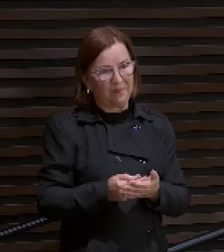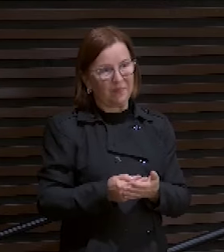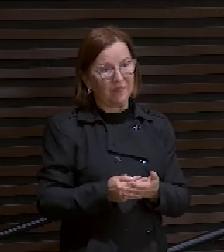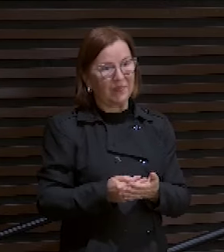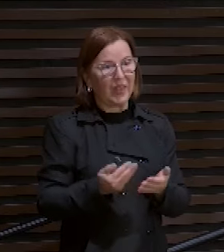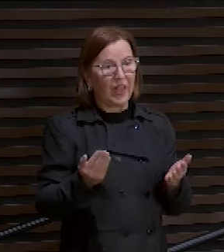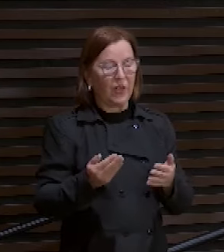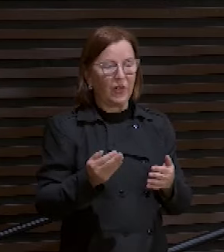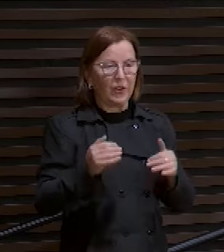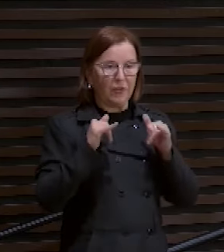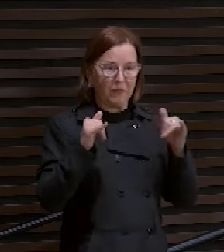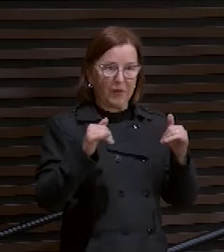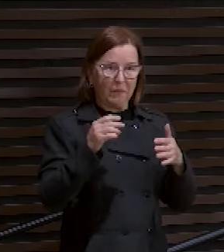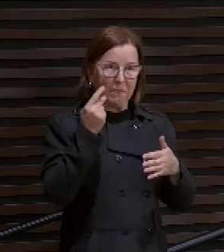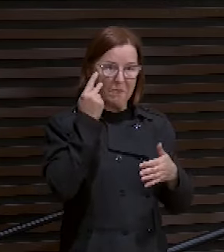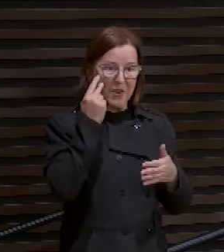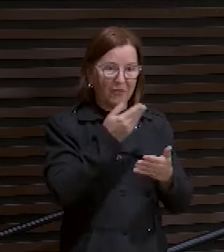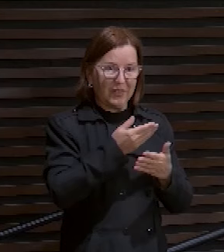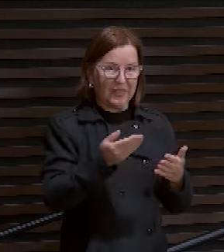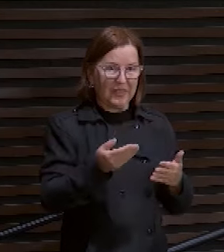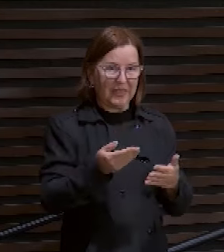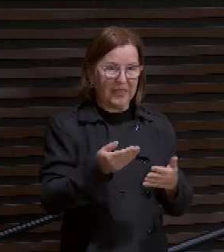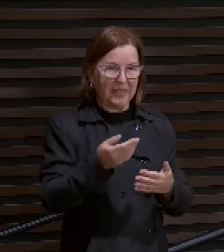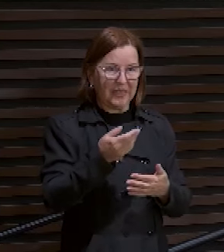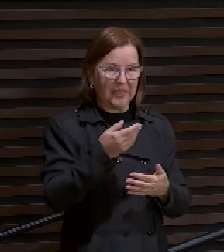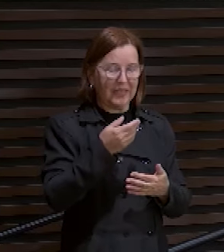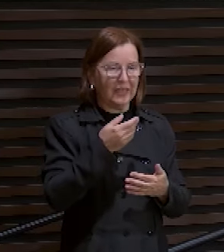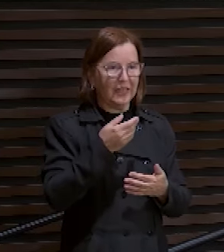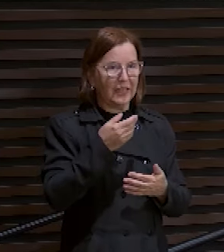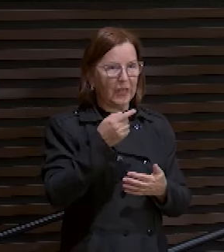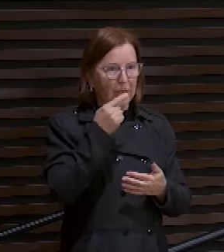vocês, pais de adolescente, cuidem dos seus filhos.